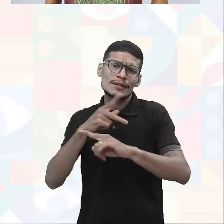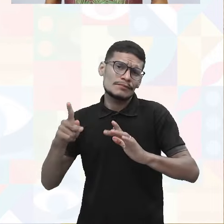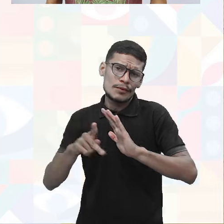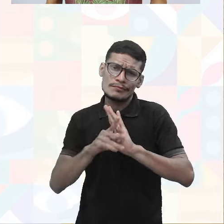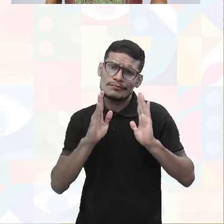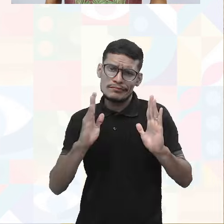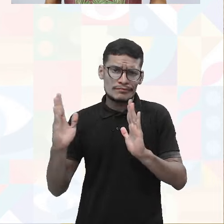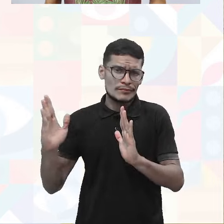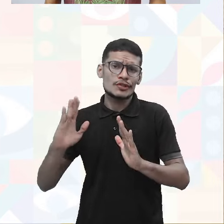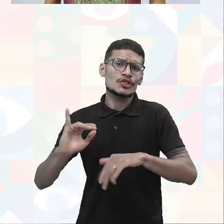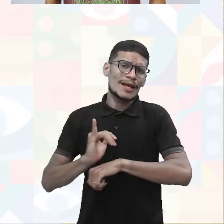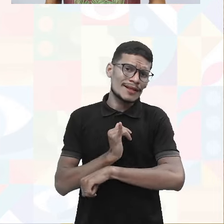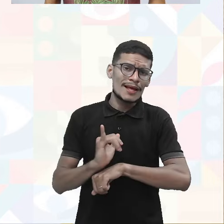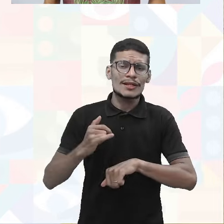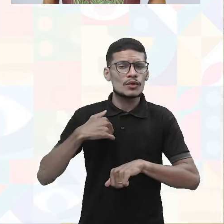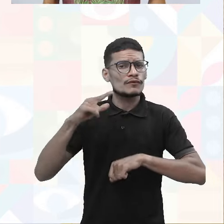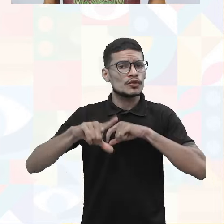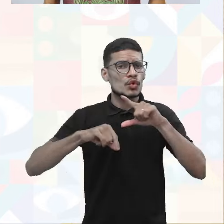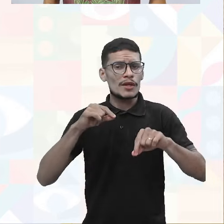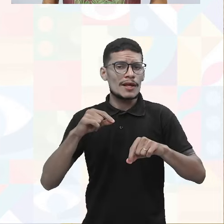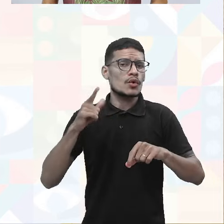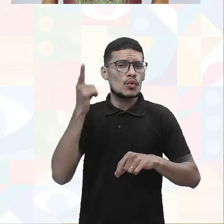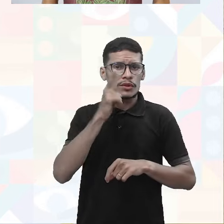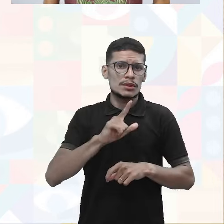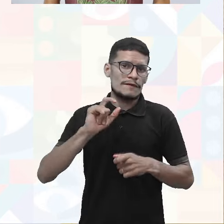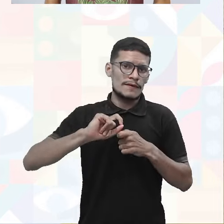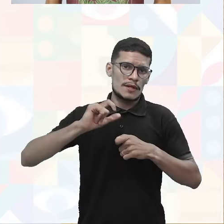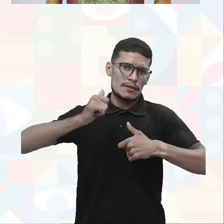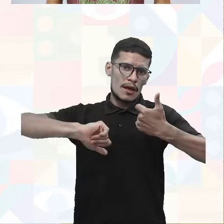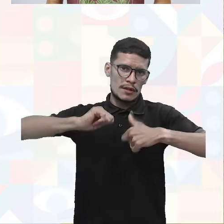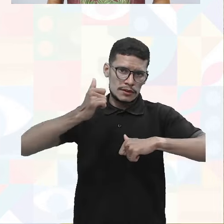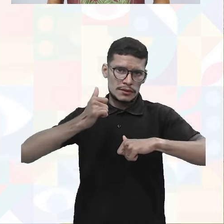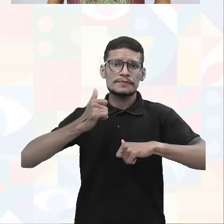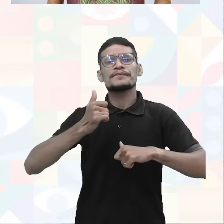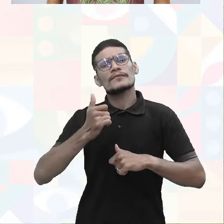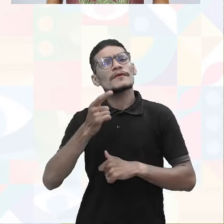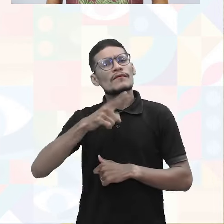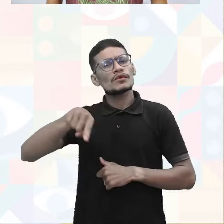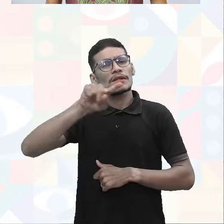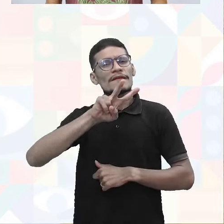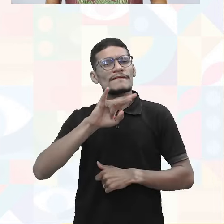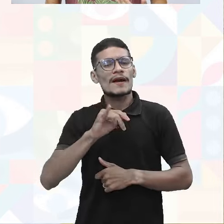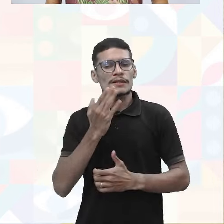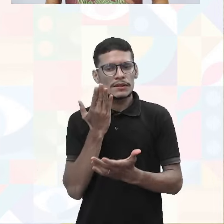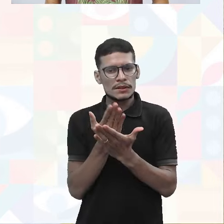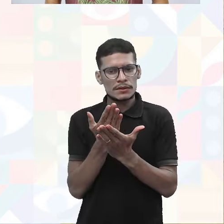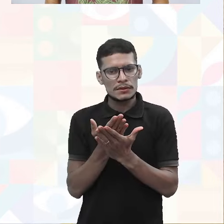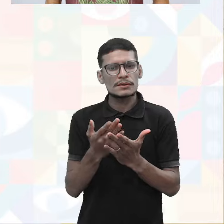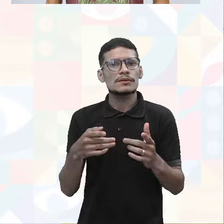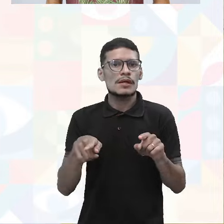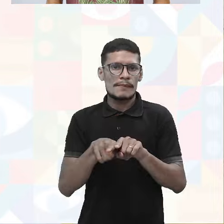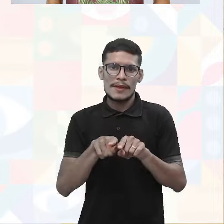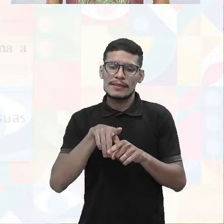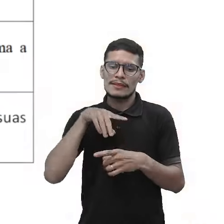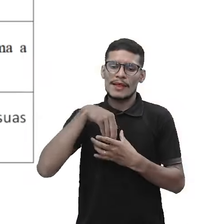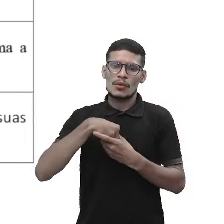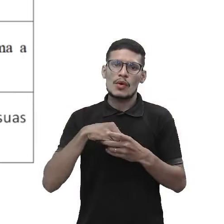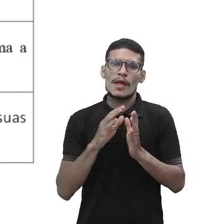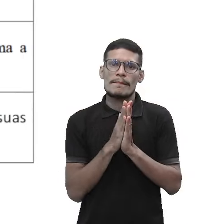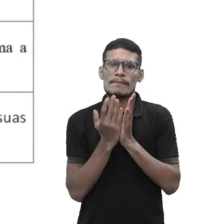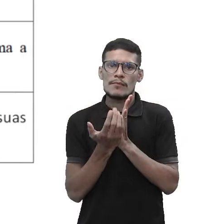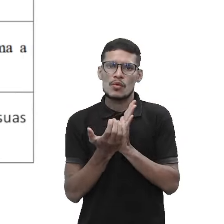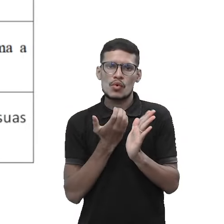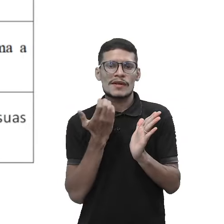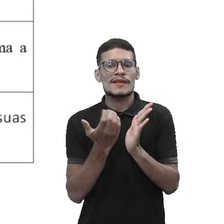técnica que eu vou estar escolhendo para estar fazendo essa análise. Como vocês vão estar vendo, né, aqui e lá no e-book, vocês vão ver que existe